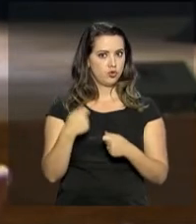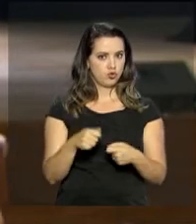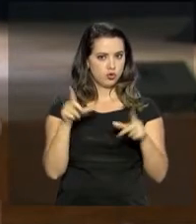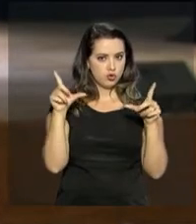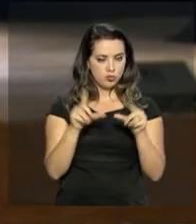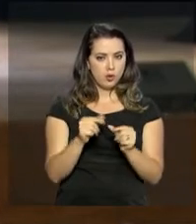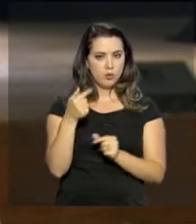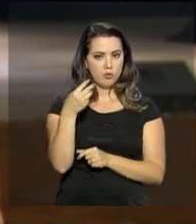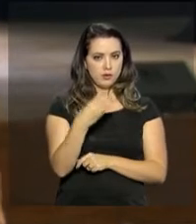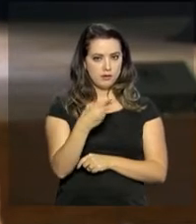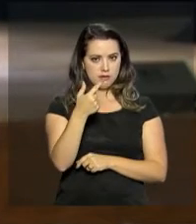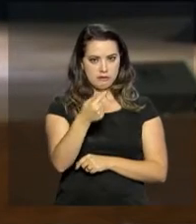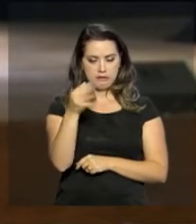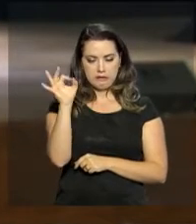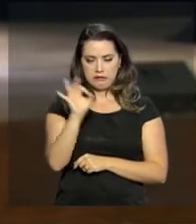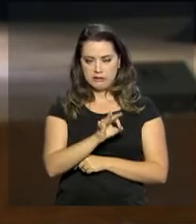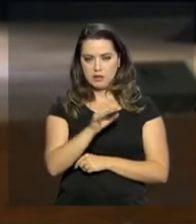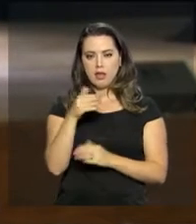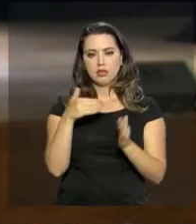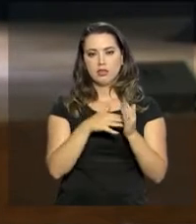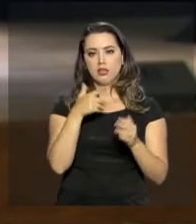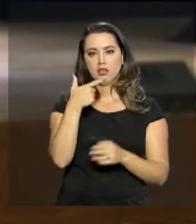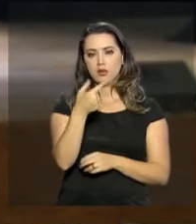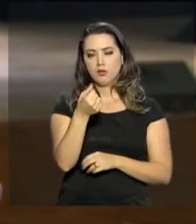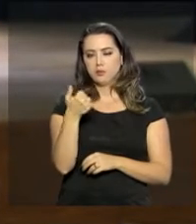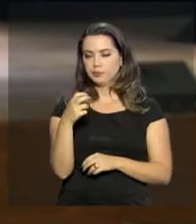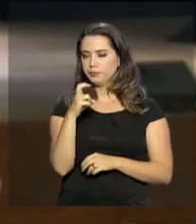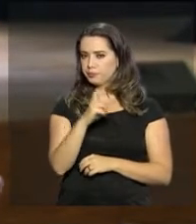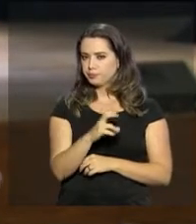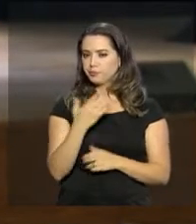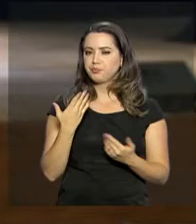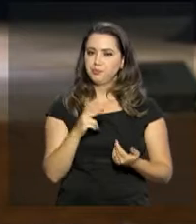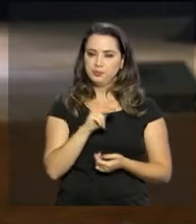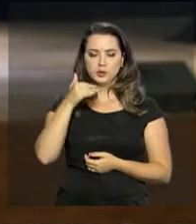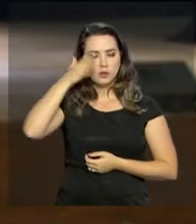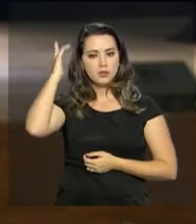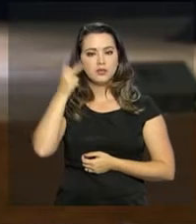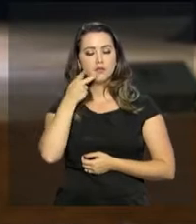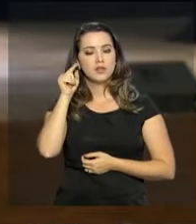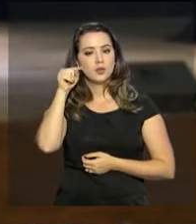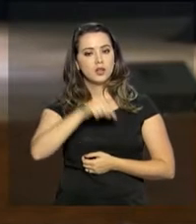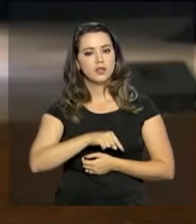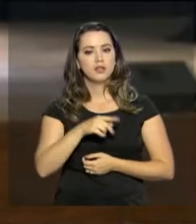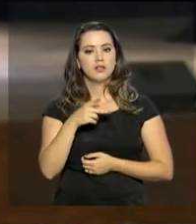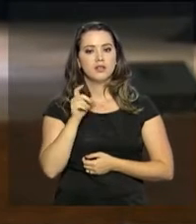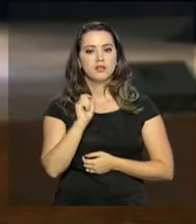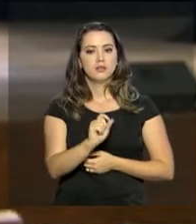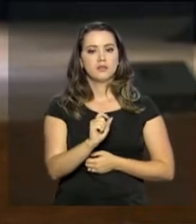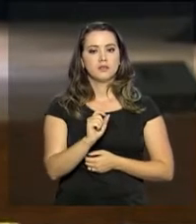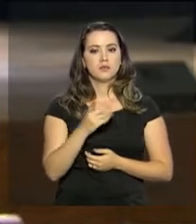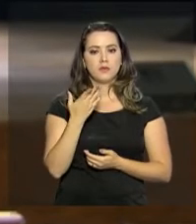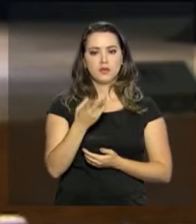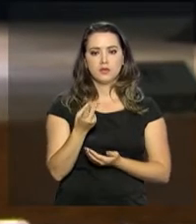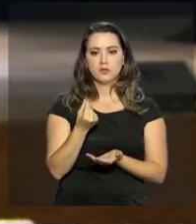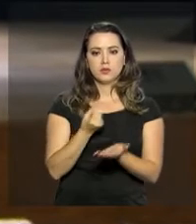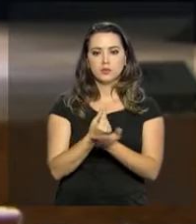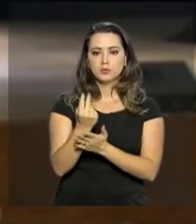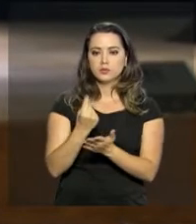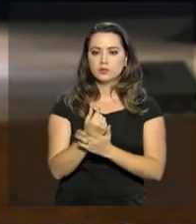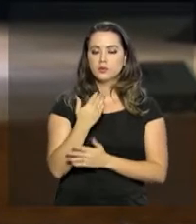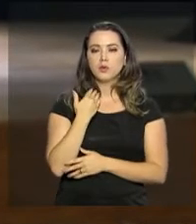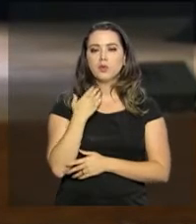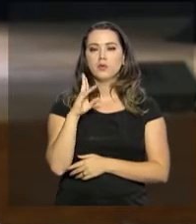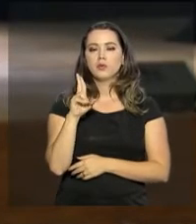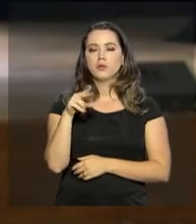efeito estufa, até 2025. E o presidente Michel Temer afirmou aqui na cerimônia que com esses financiamentos o